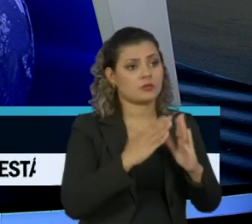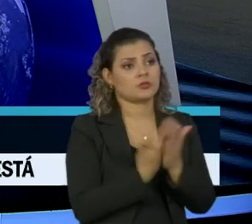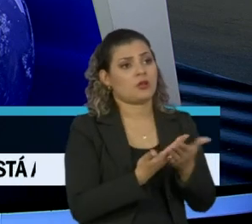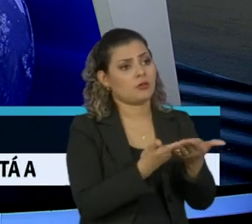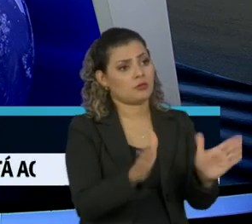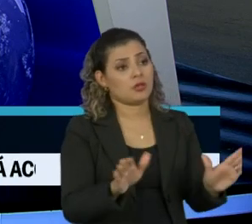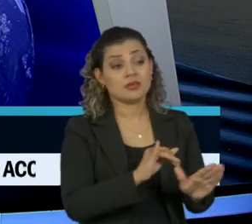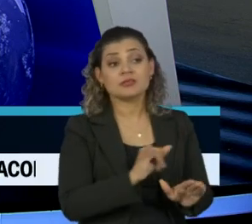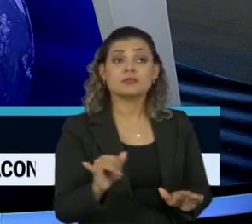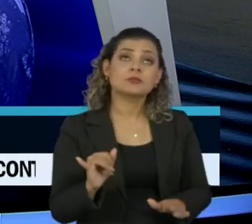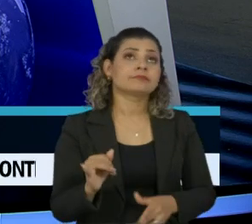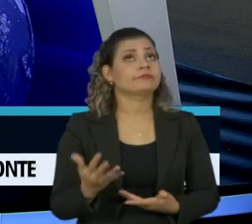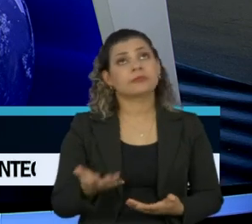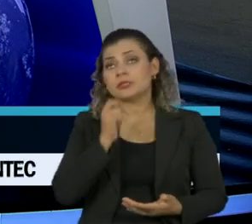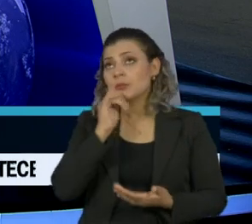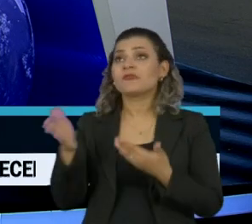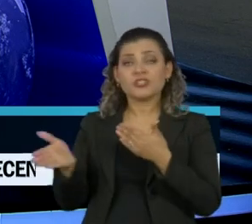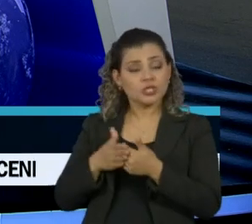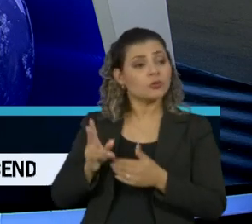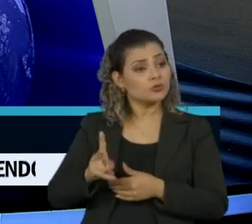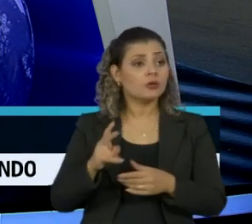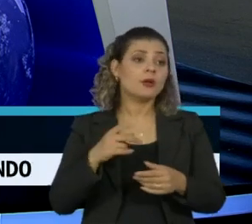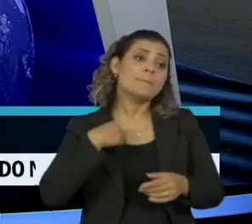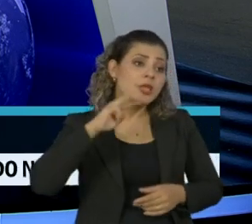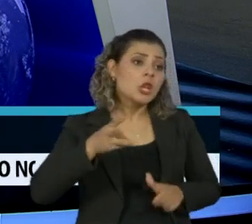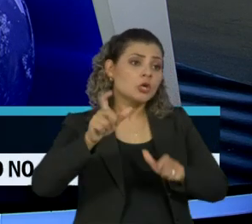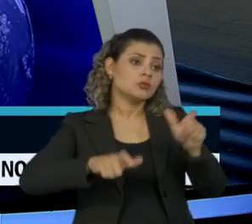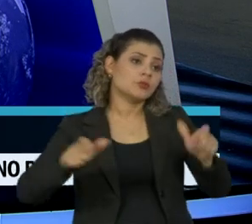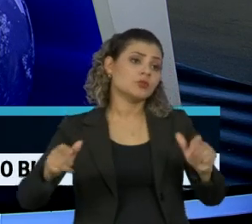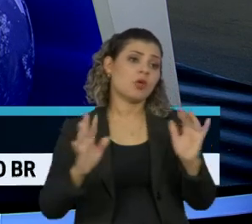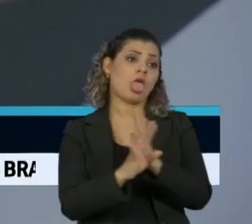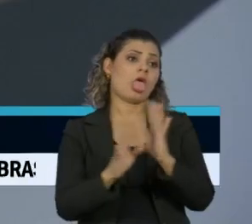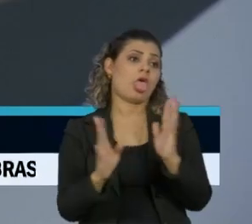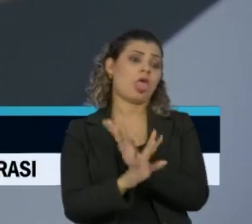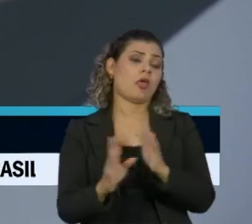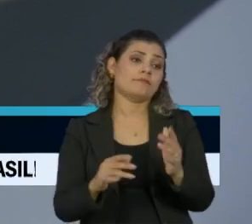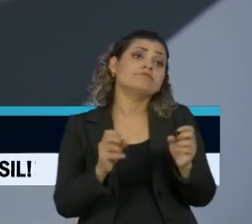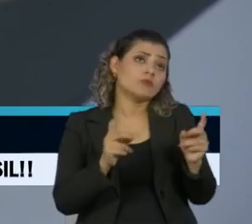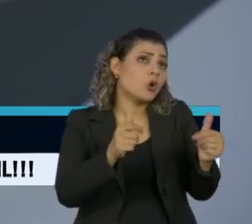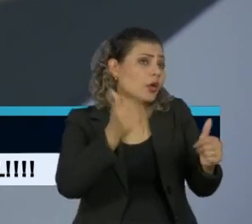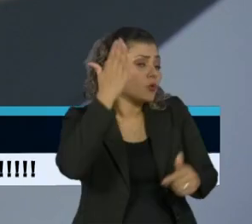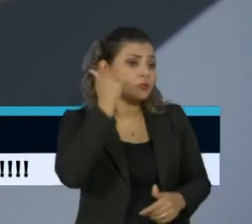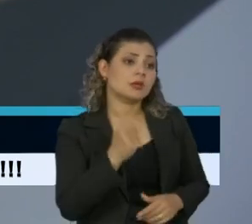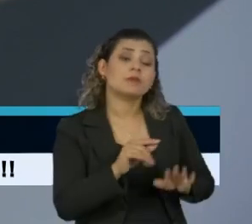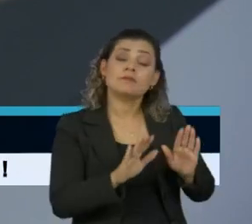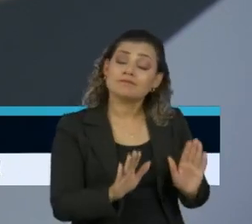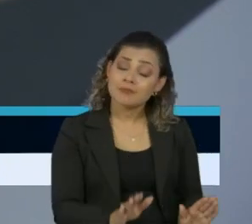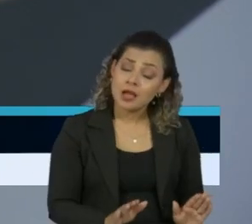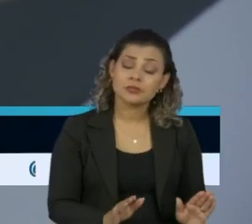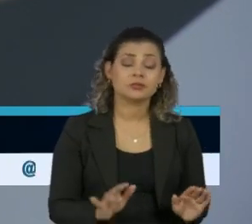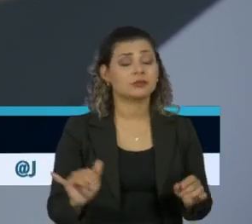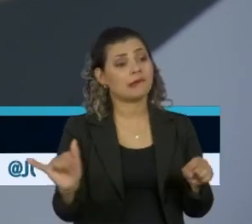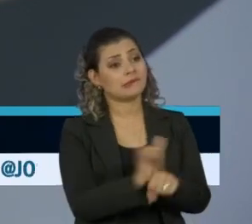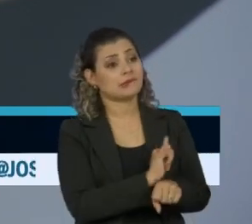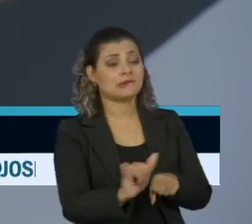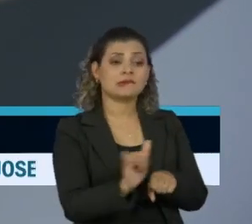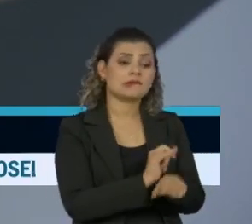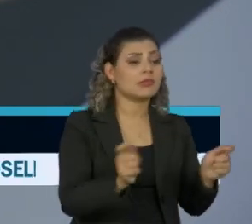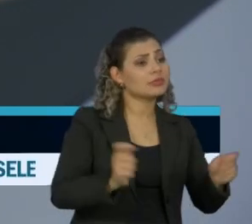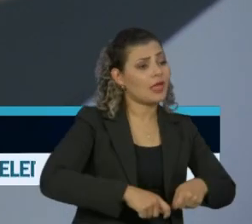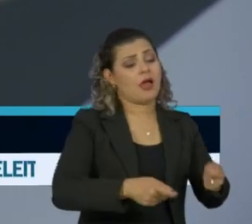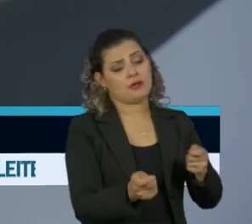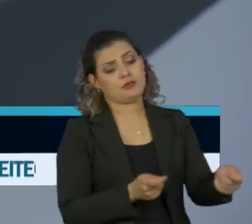voltar à escola, nós temos milhões de pessoas a mais na rua. Agora, isso pode ser bem coordenado.